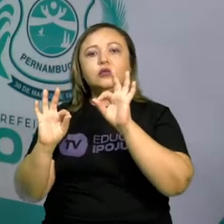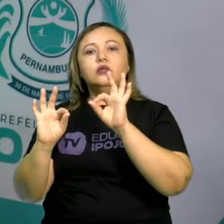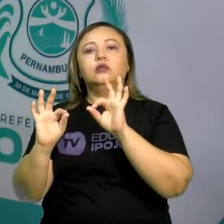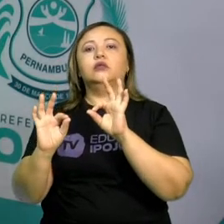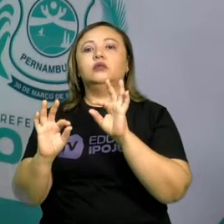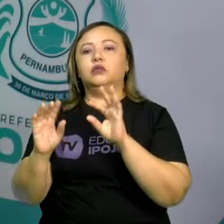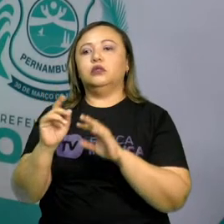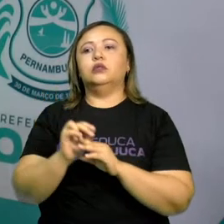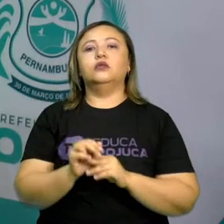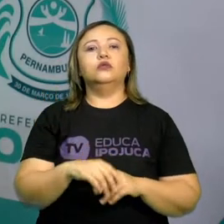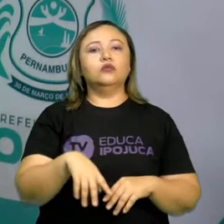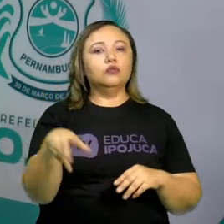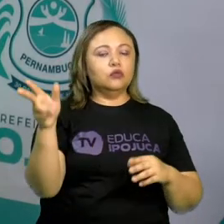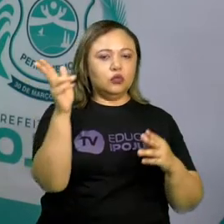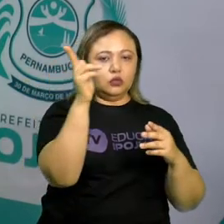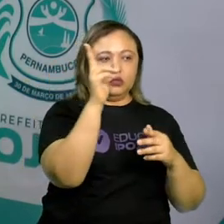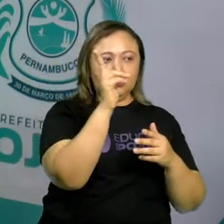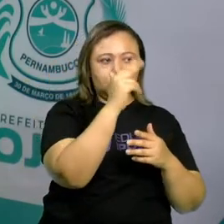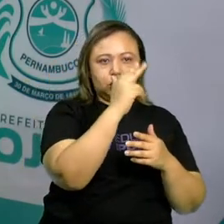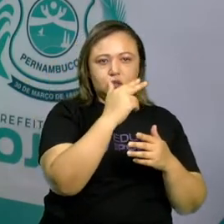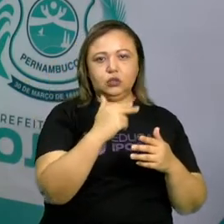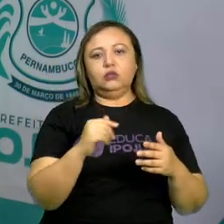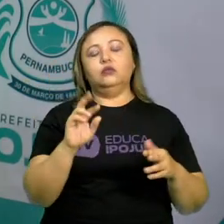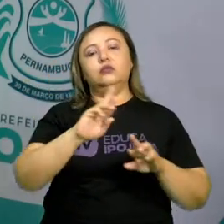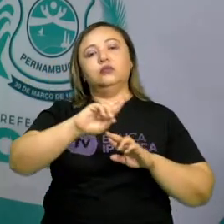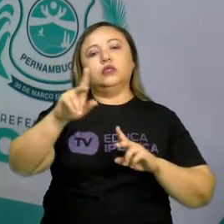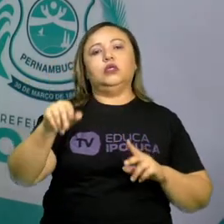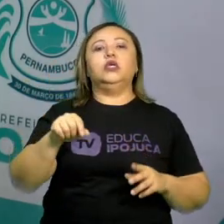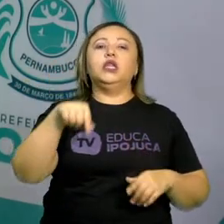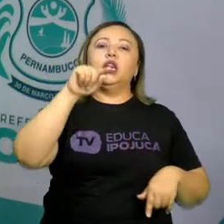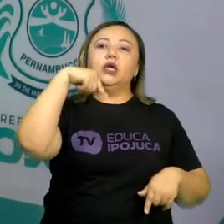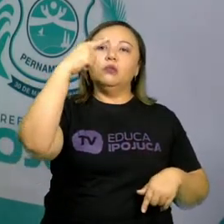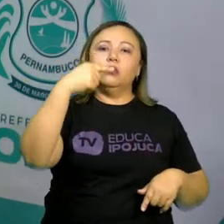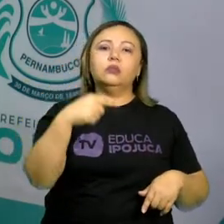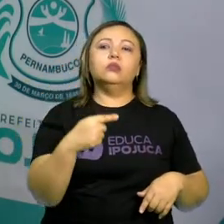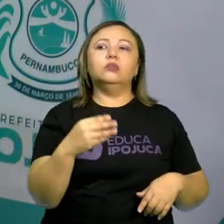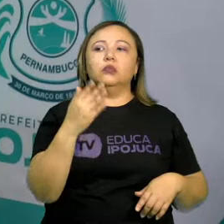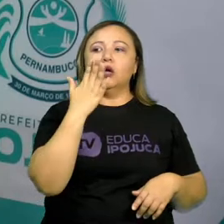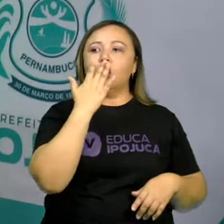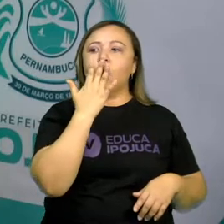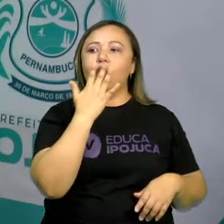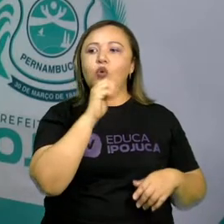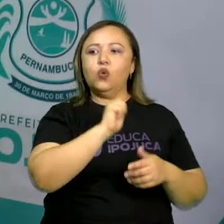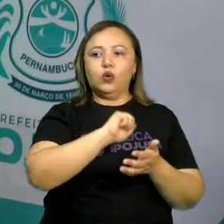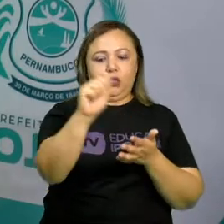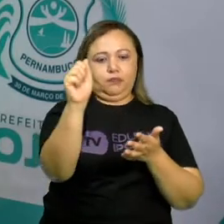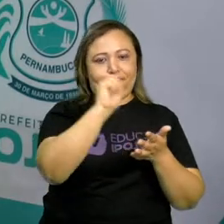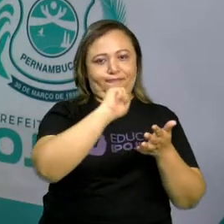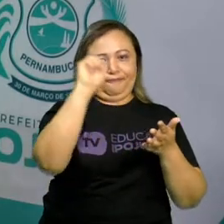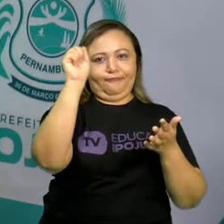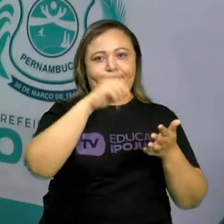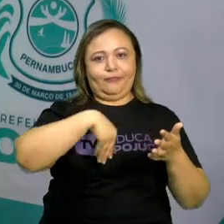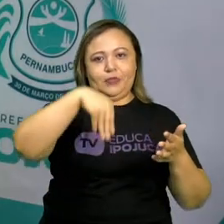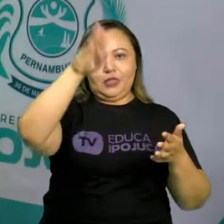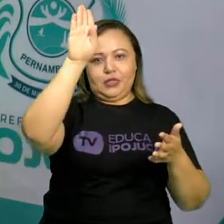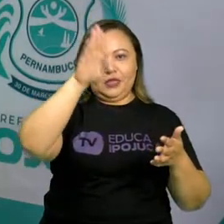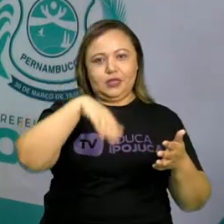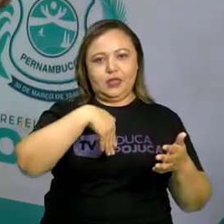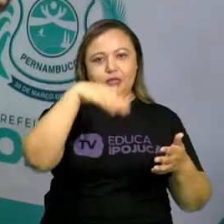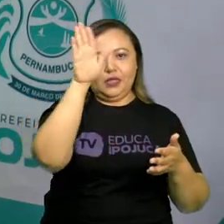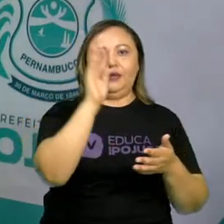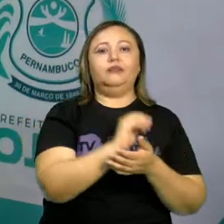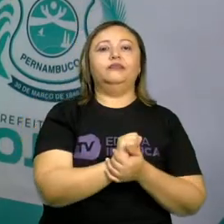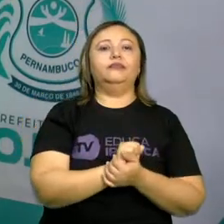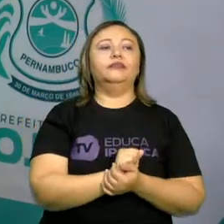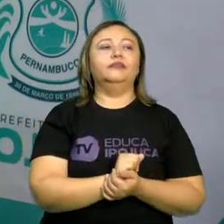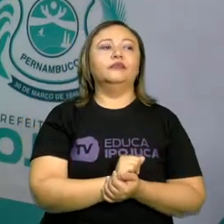desenhos diferentes. E depois a pessoa pinta. Pinta assim, bem colorido. Porque na arte, o que dá